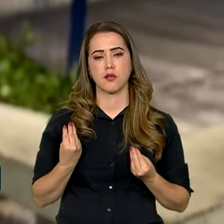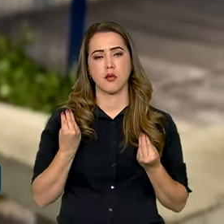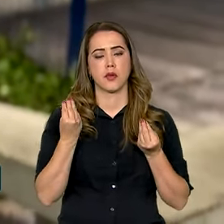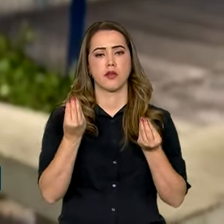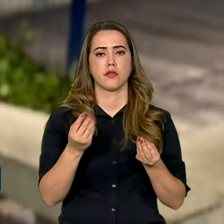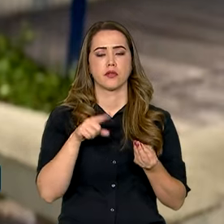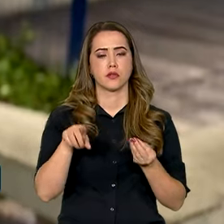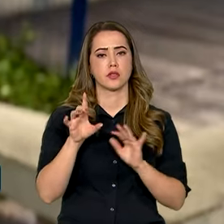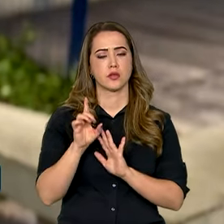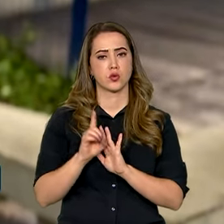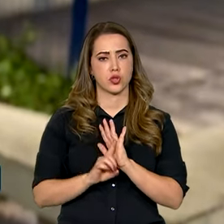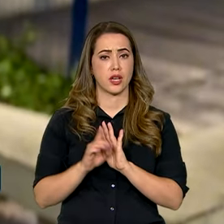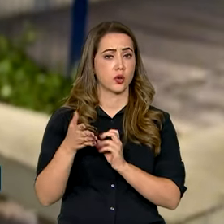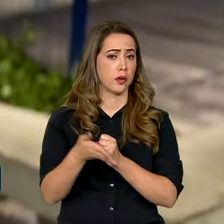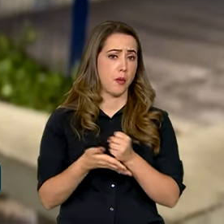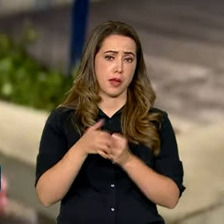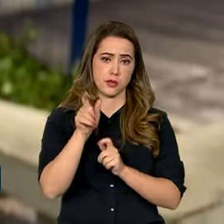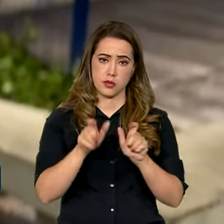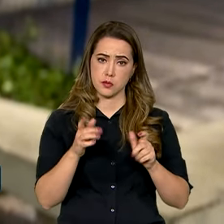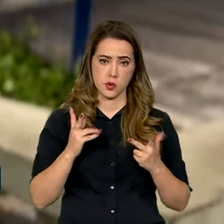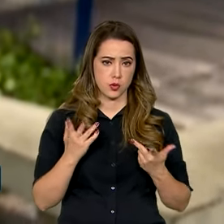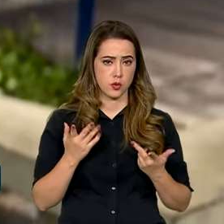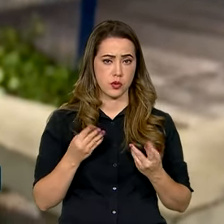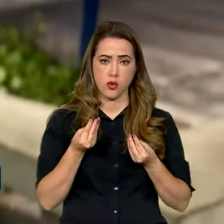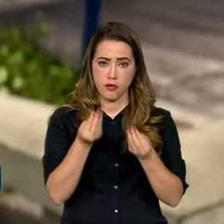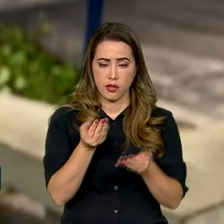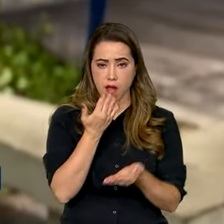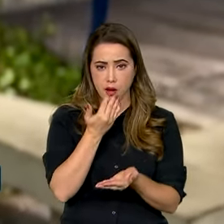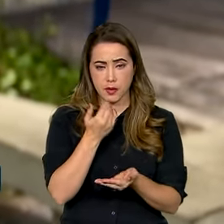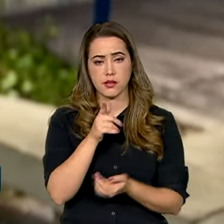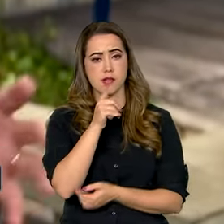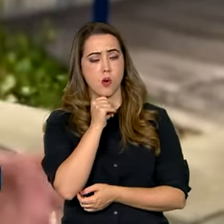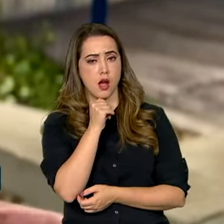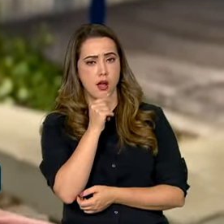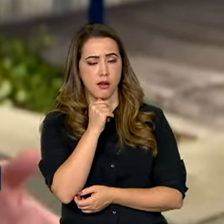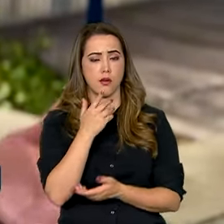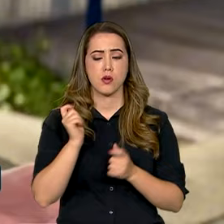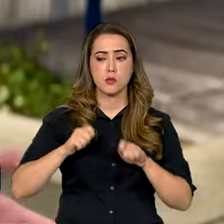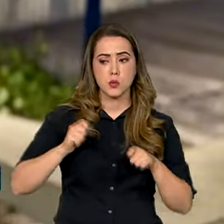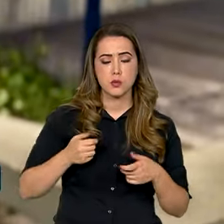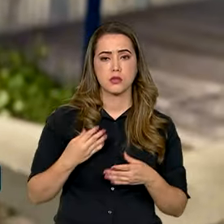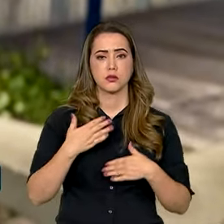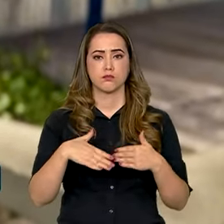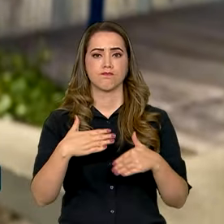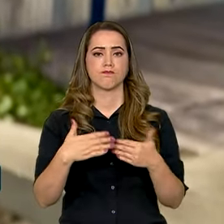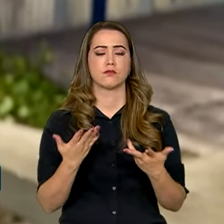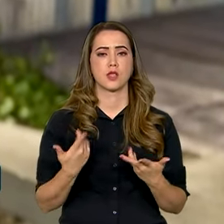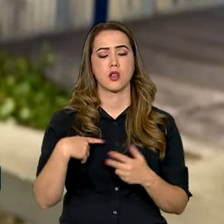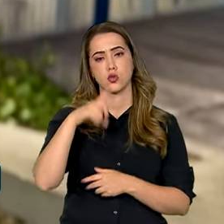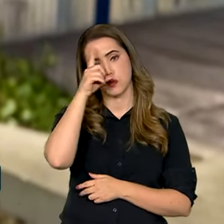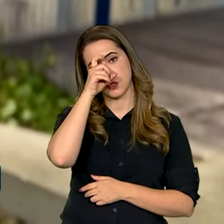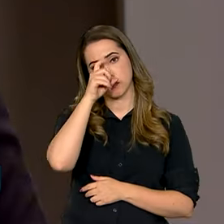daquilo que é o básico para o ser humano, a alimentação, a água, as condições de funcionamento, de